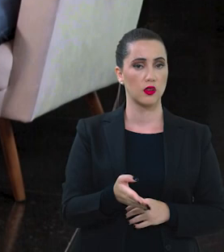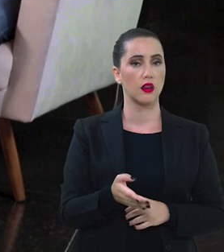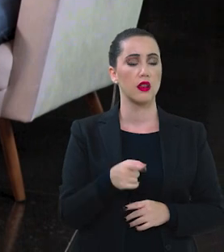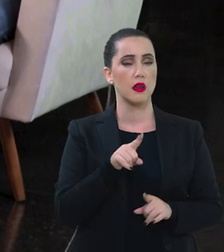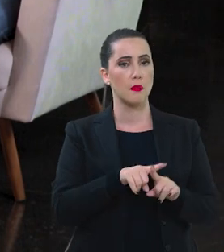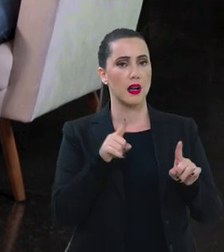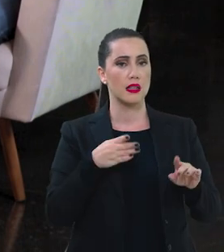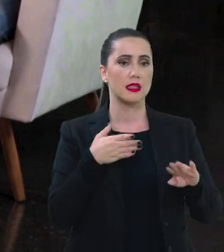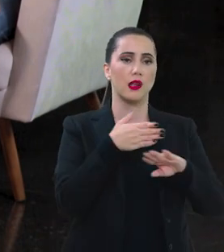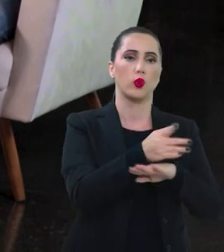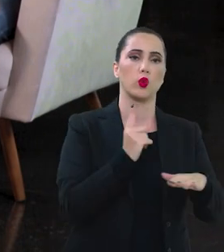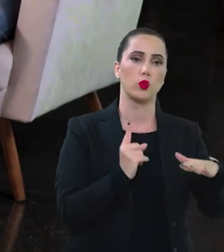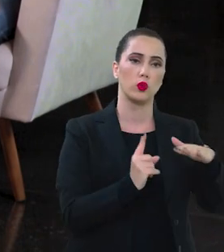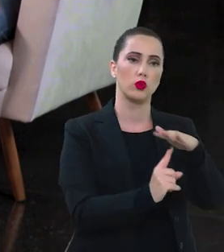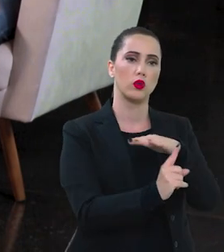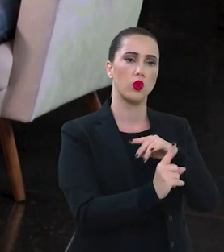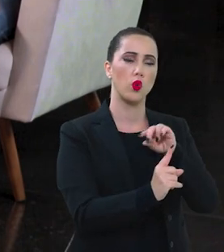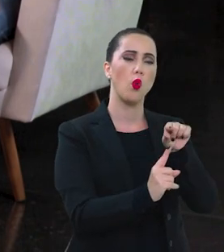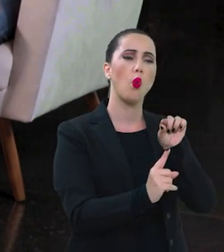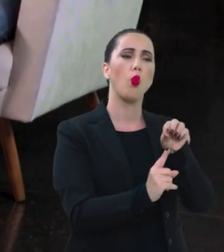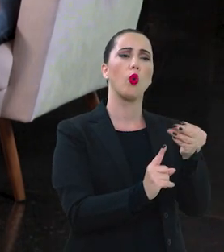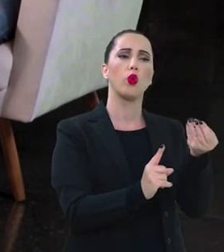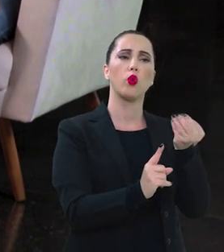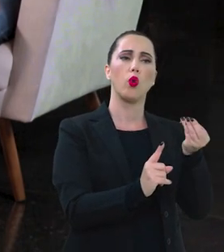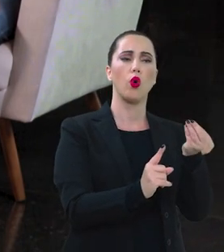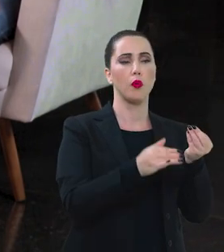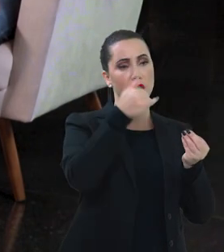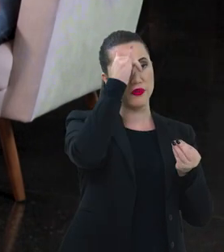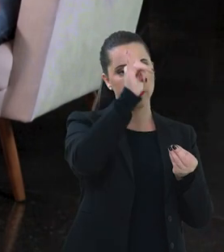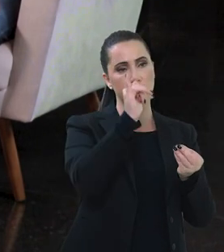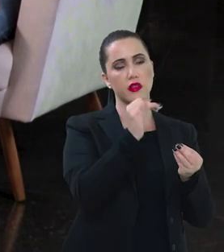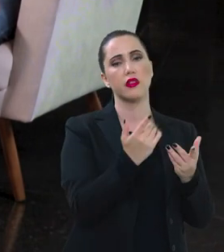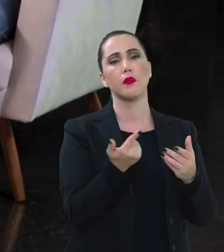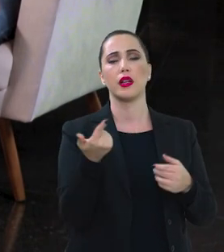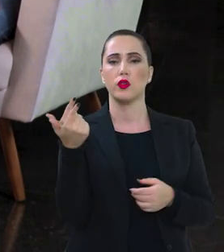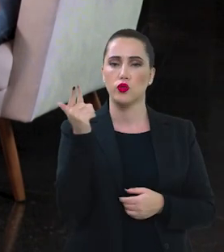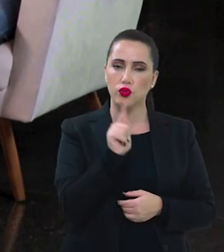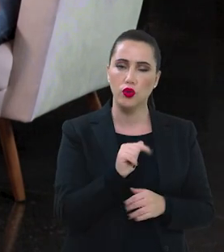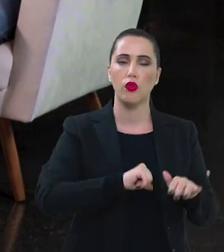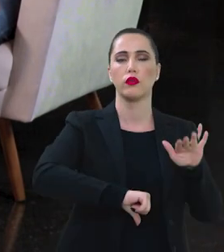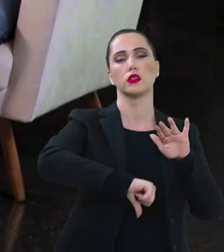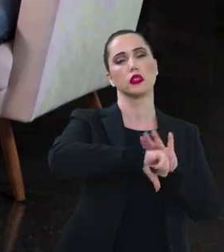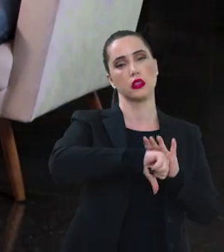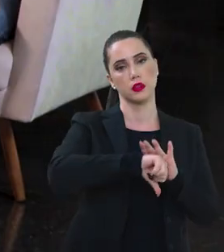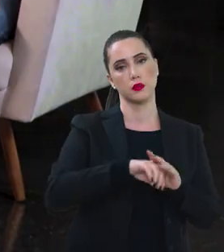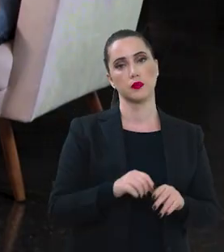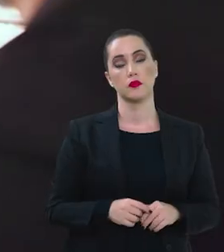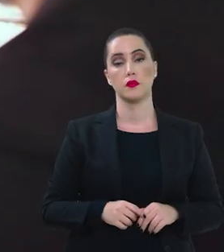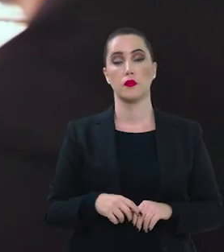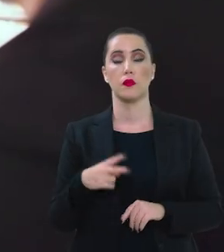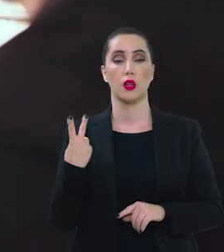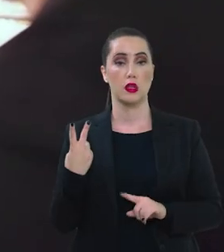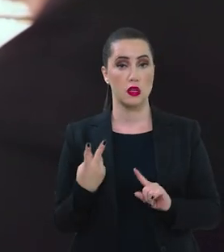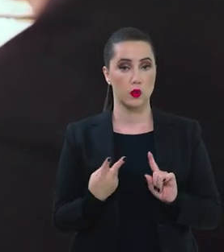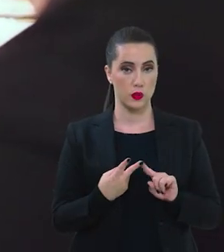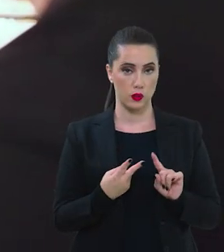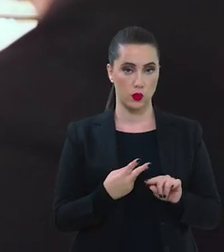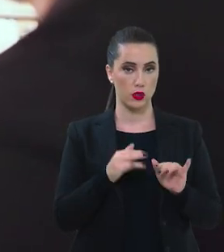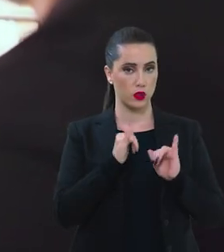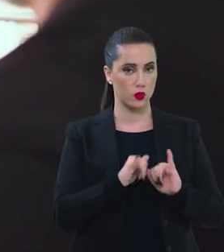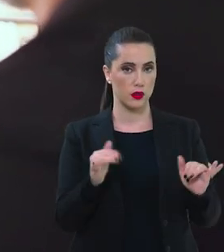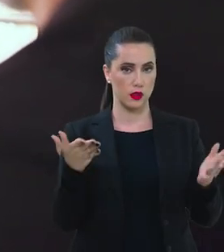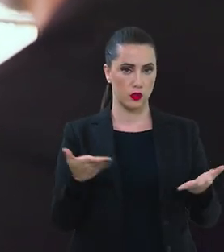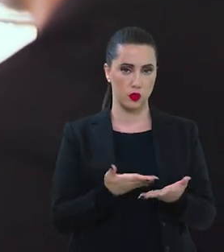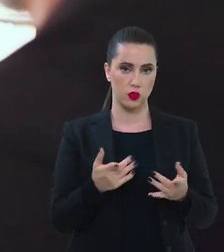entrando na prisão um processo para evitar que exista a reincidência. E o segundo é um que foi